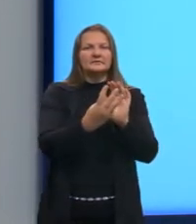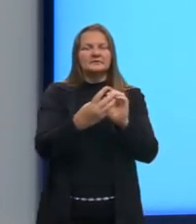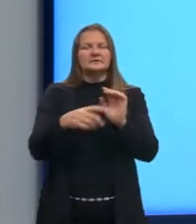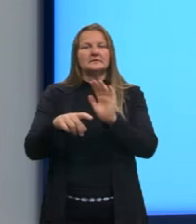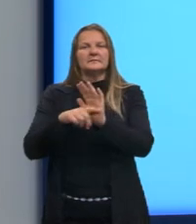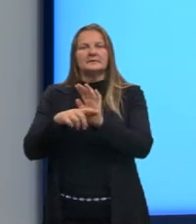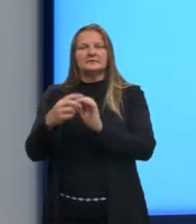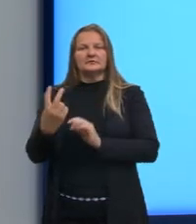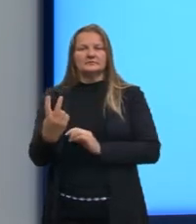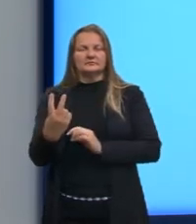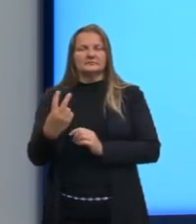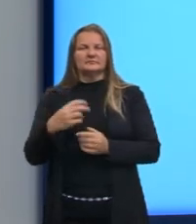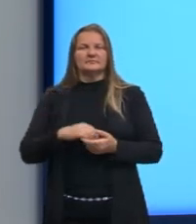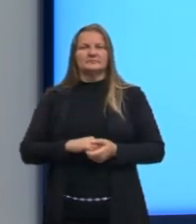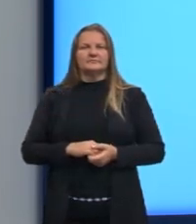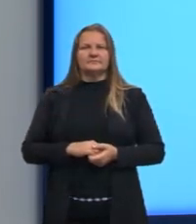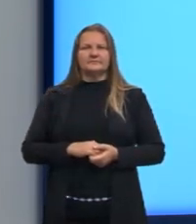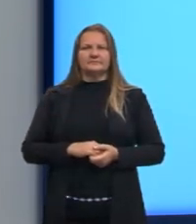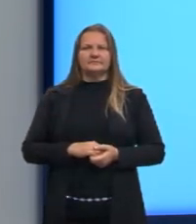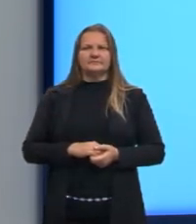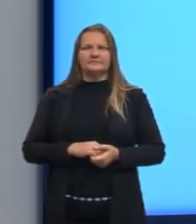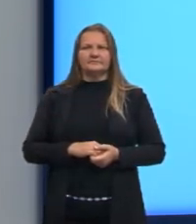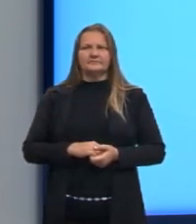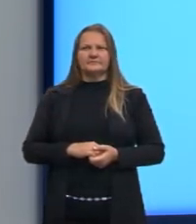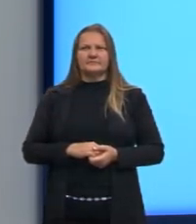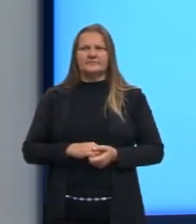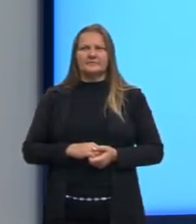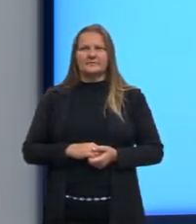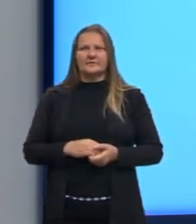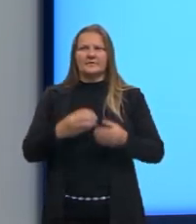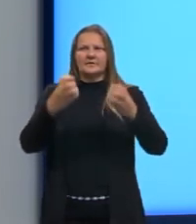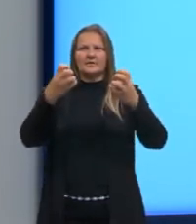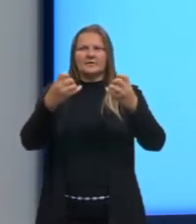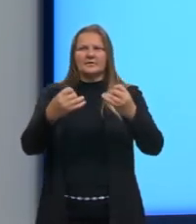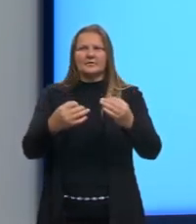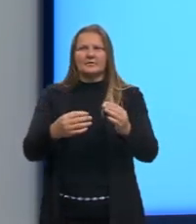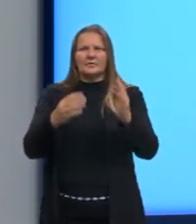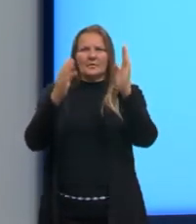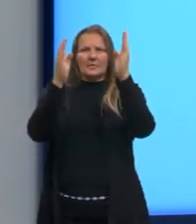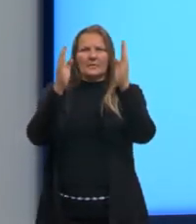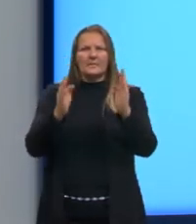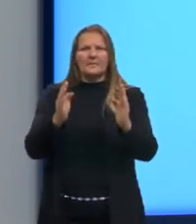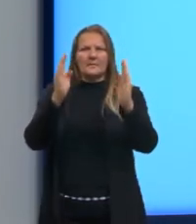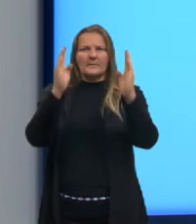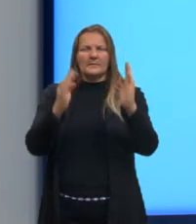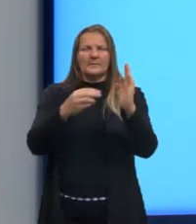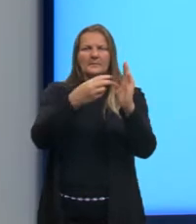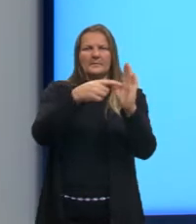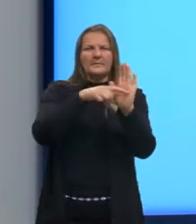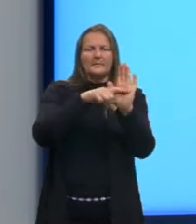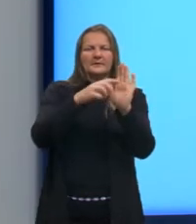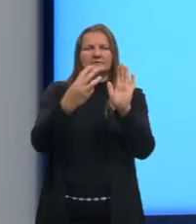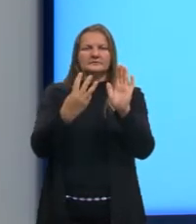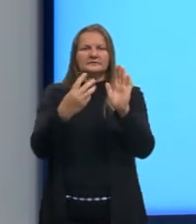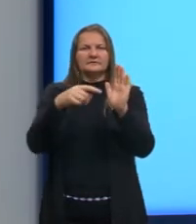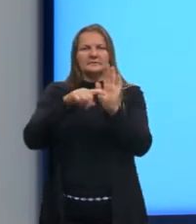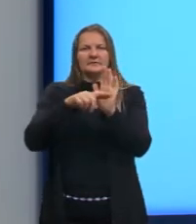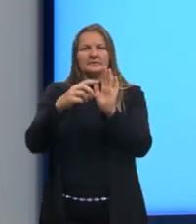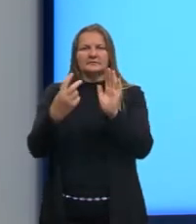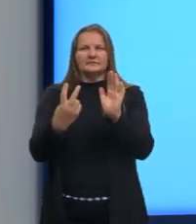o 2. E aí, o módulo ficaria, então, dessa forma, né? O módulo de menos 3, menos 2,